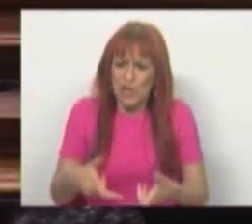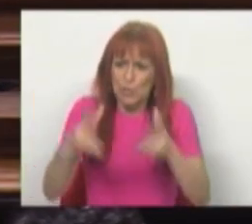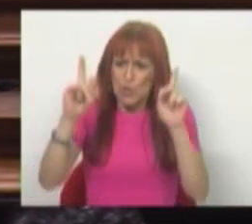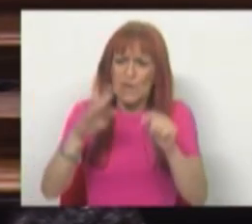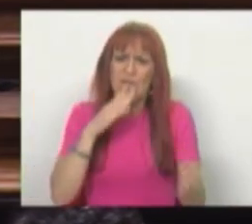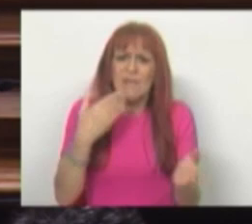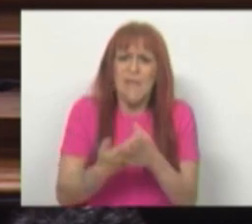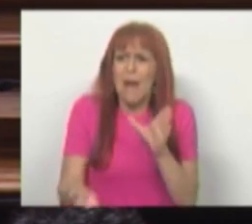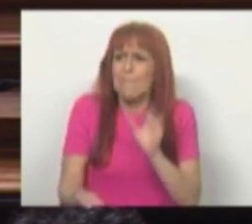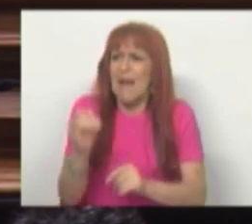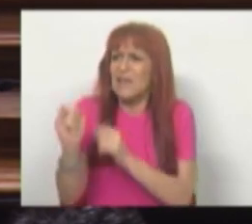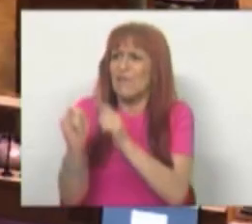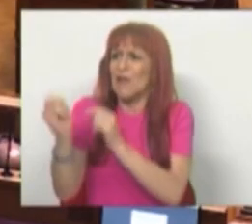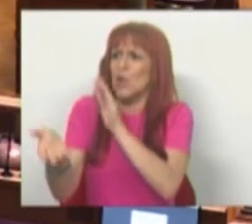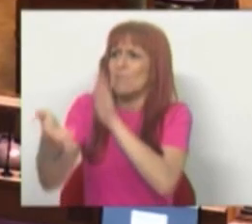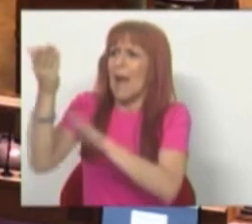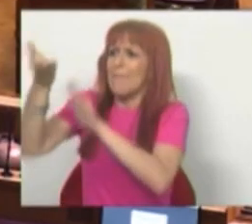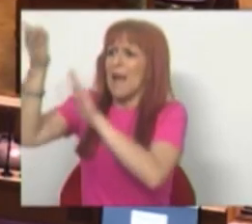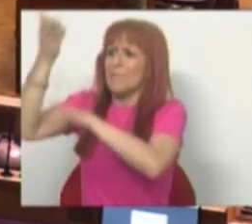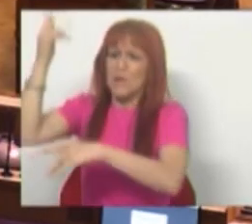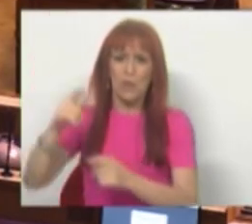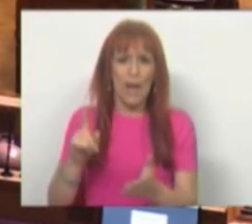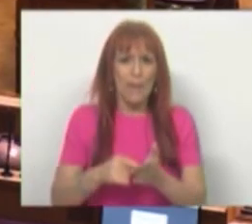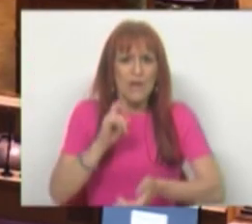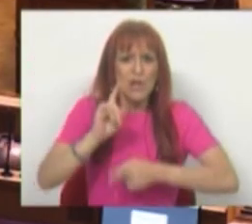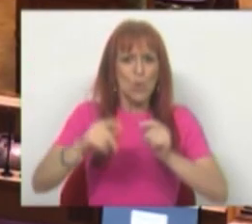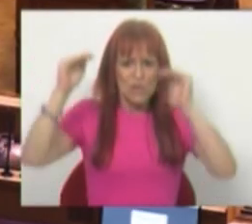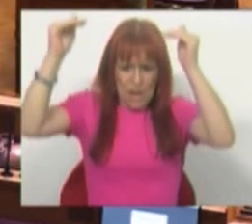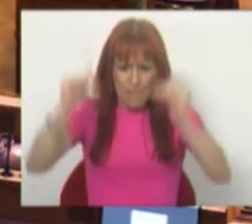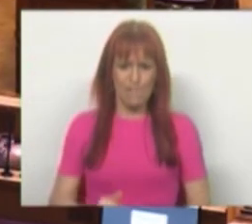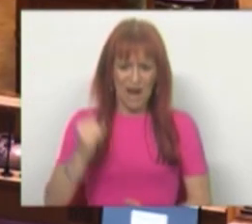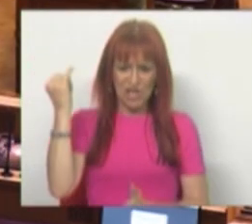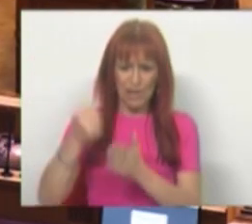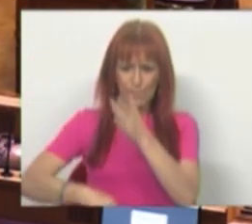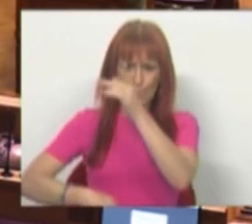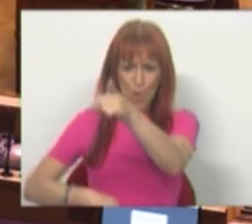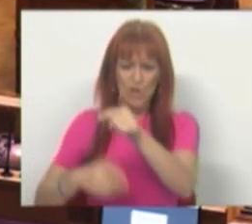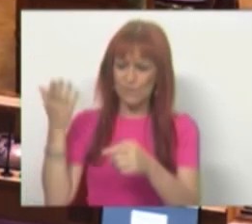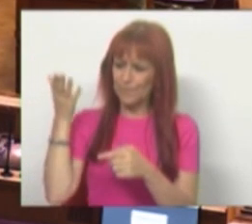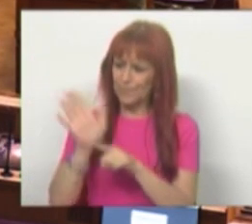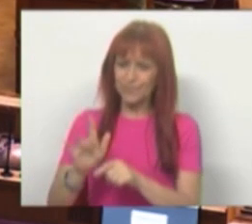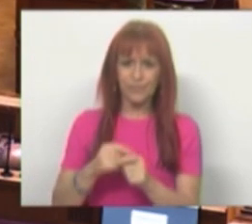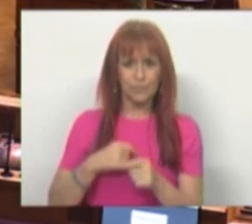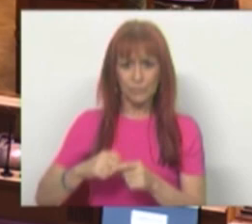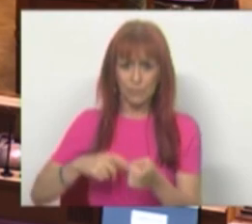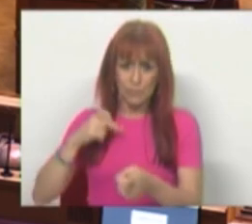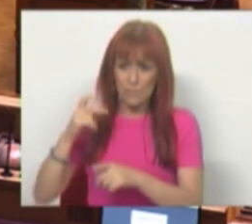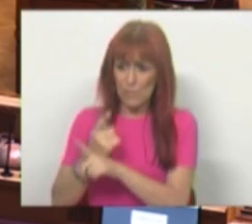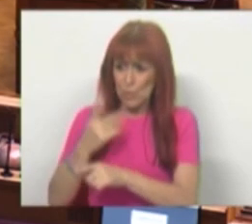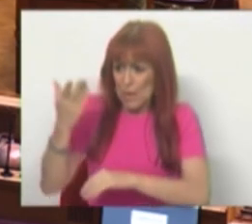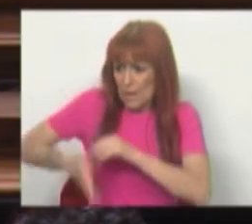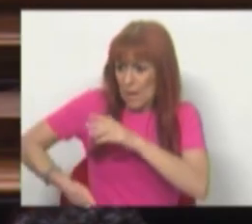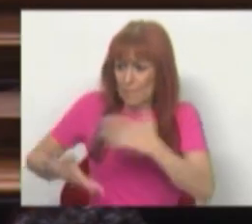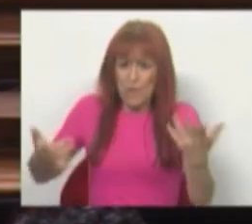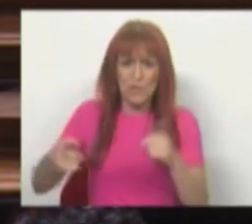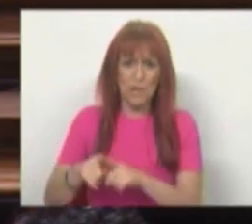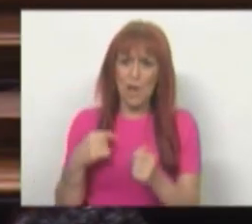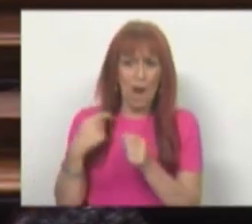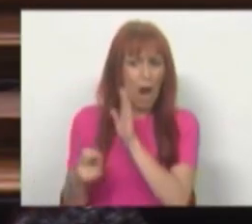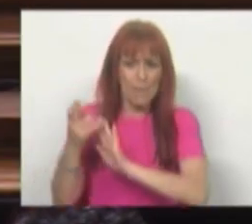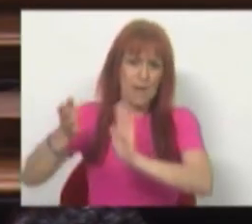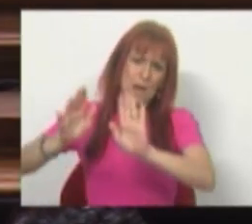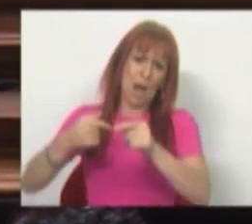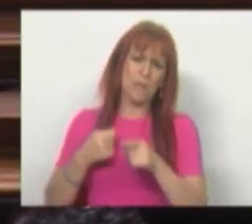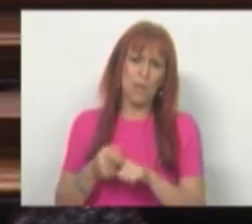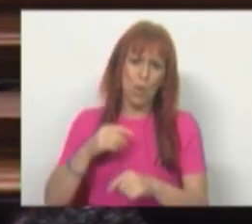vai criar mais inflação. O que é preciso é baixar os impostos, nomeadamente os mais ricos, porque isso, de repente, já não aumenta